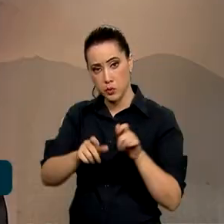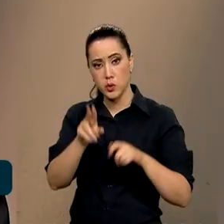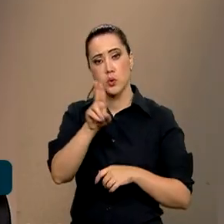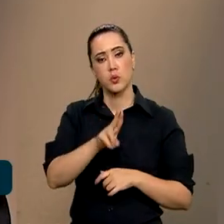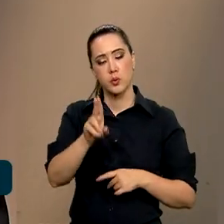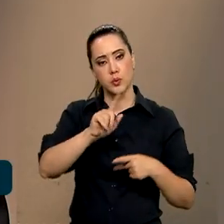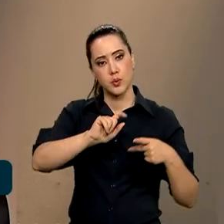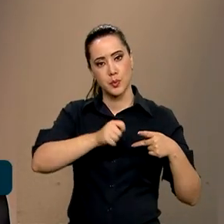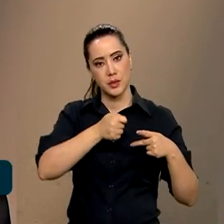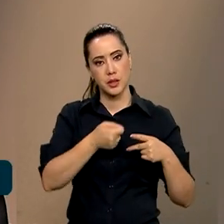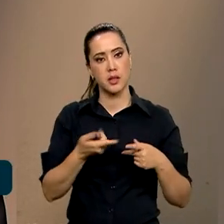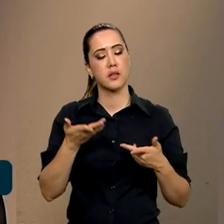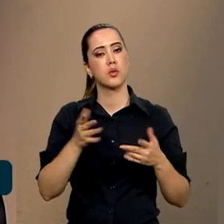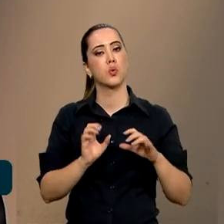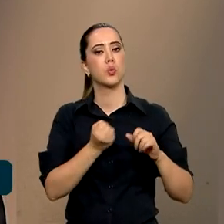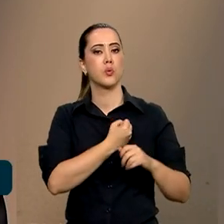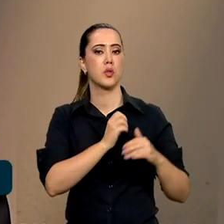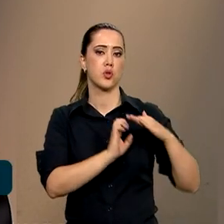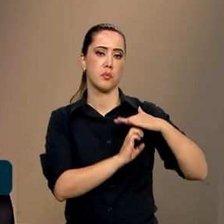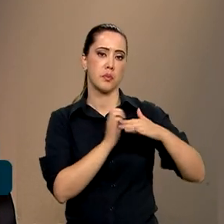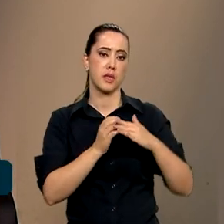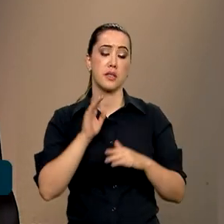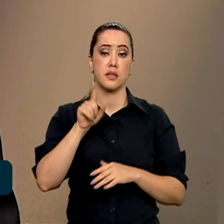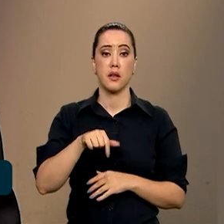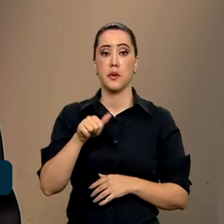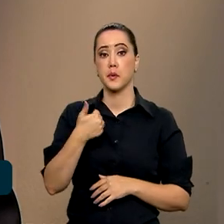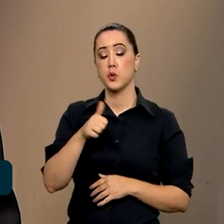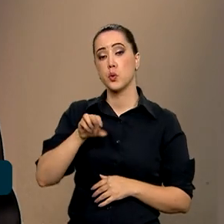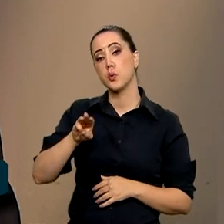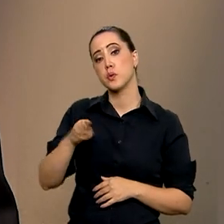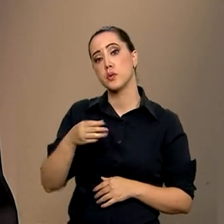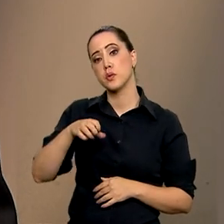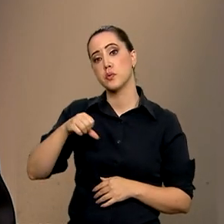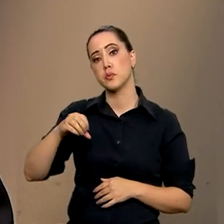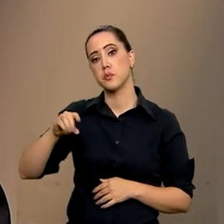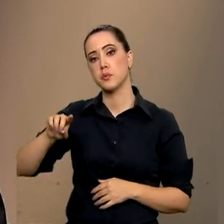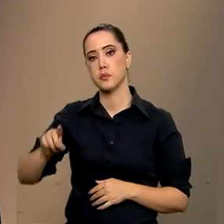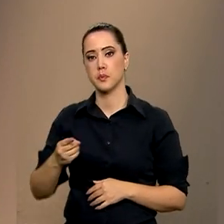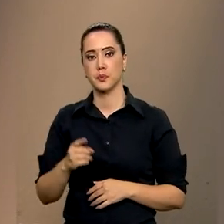Entre as empresas, o número de usuários é de 11 milhões e 900 mil.